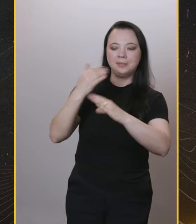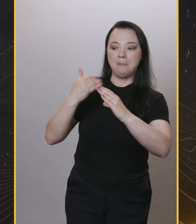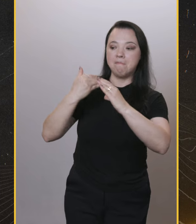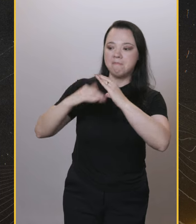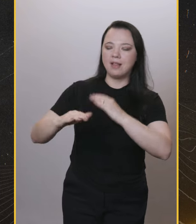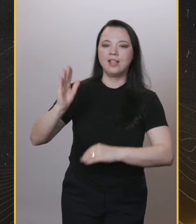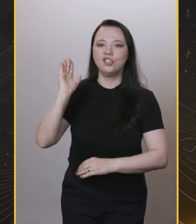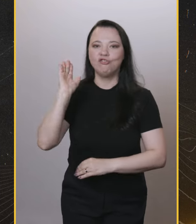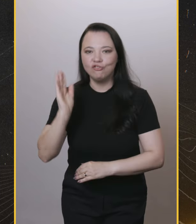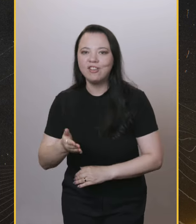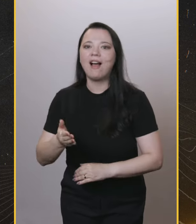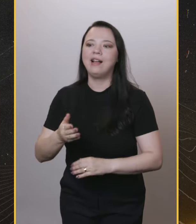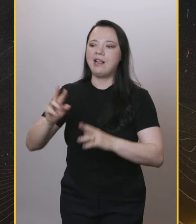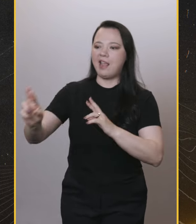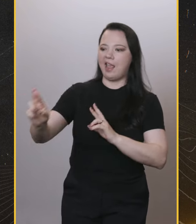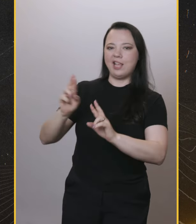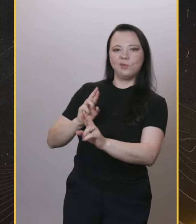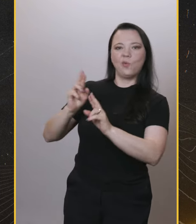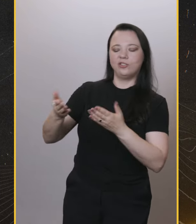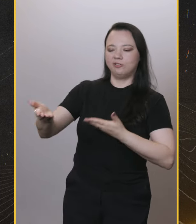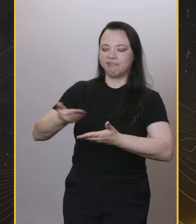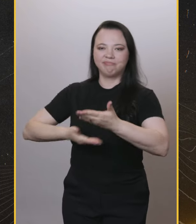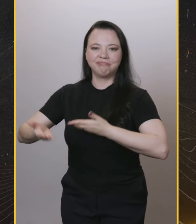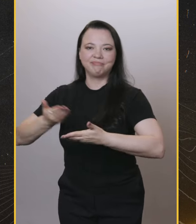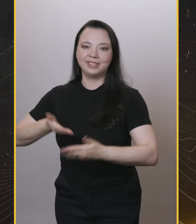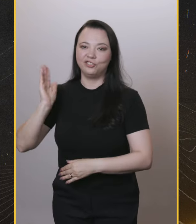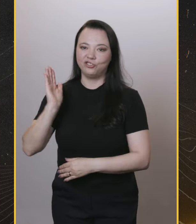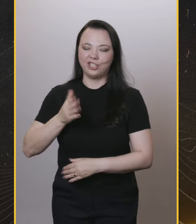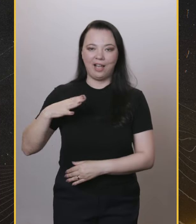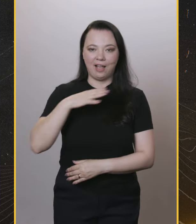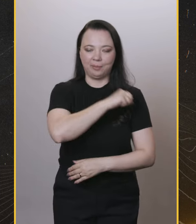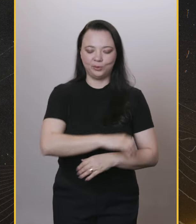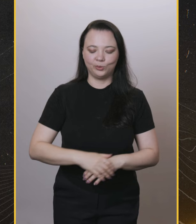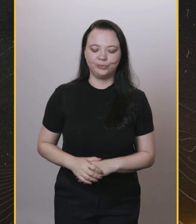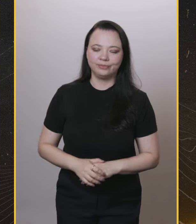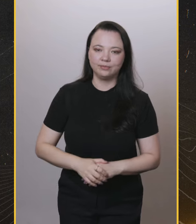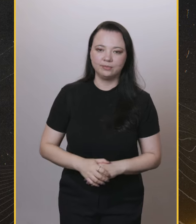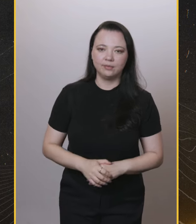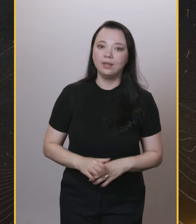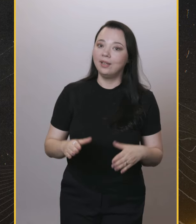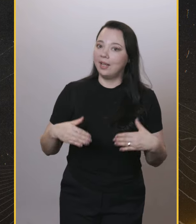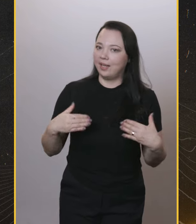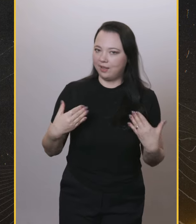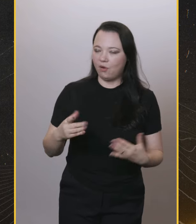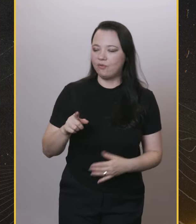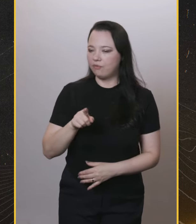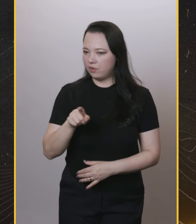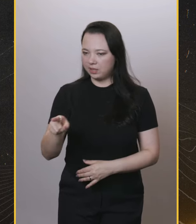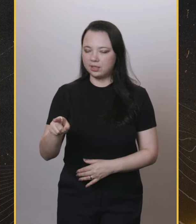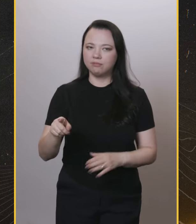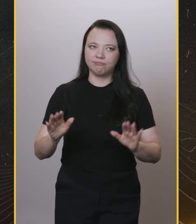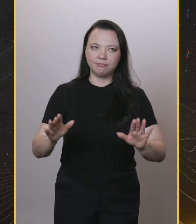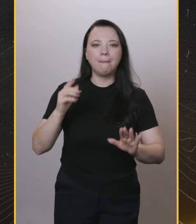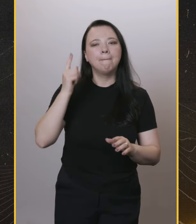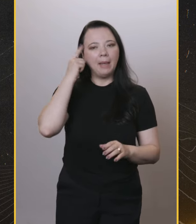tiver... jogou lixo. Qualquer pedido. O que seria no 156, dá para fazer nesse WhatsApp. Tudo aqui. Você manda o WhatsApp, você vai ver que legal. Você vai mandar, ele já vai te